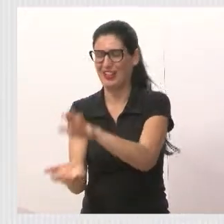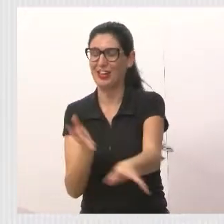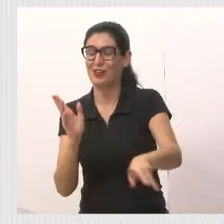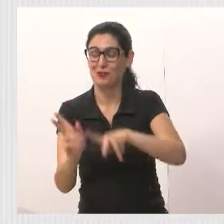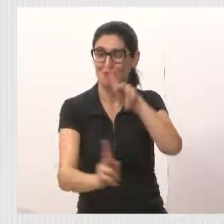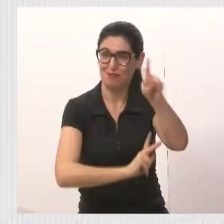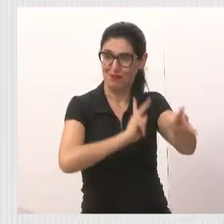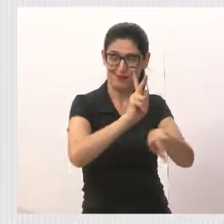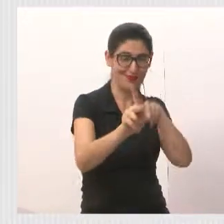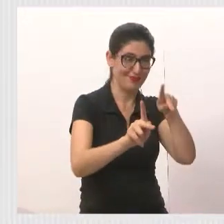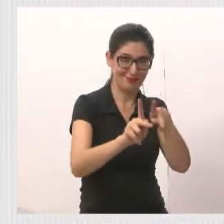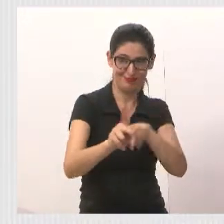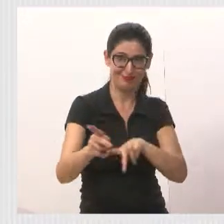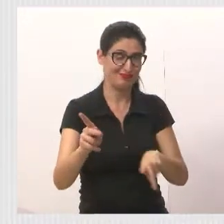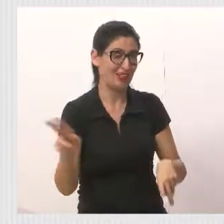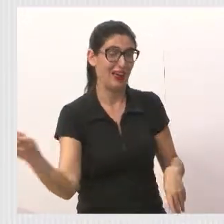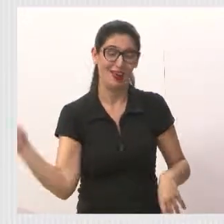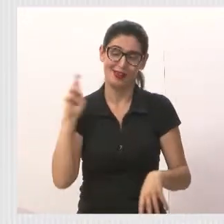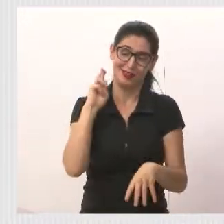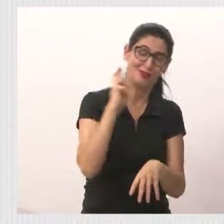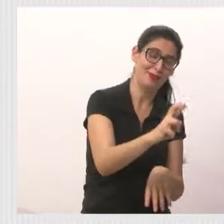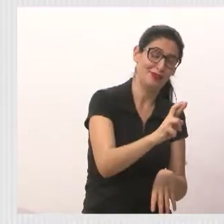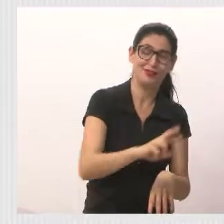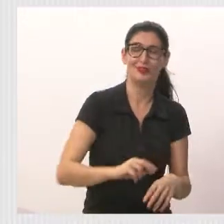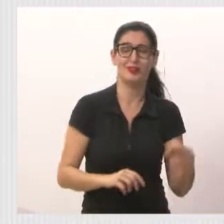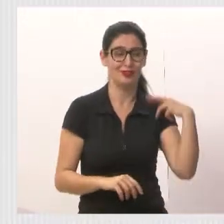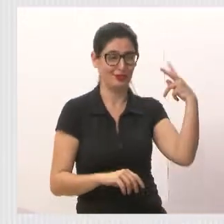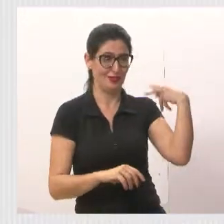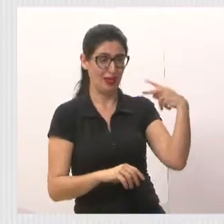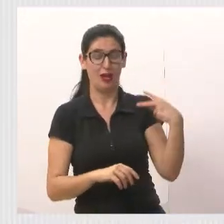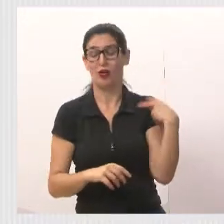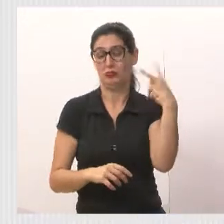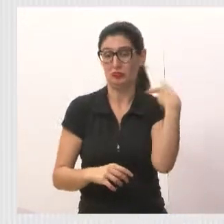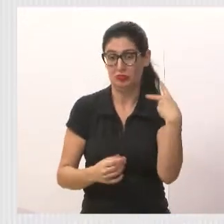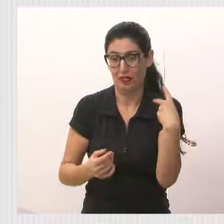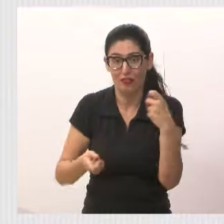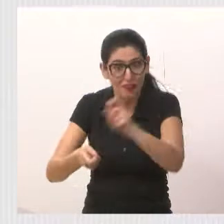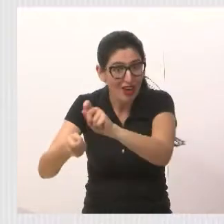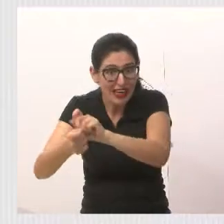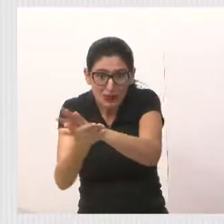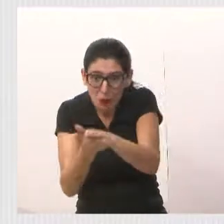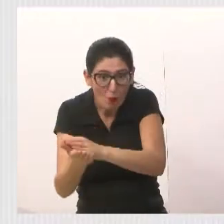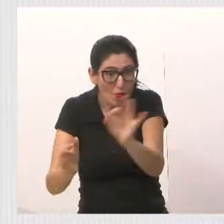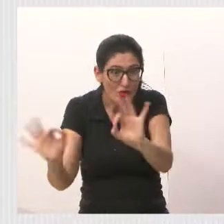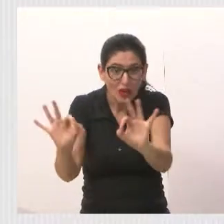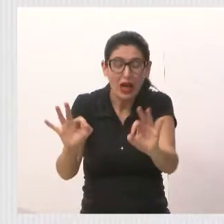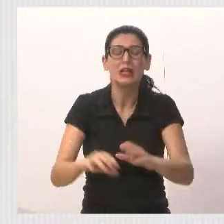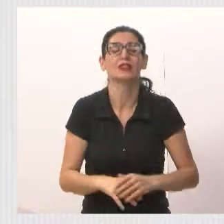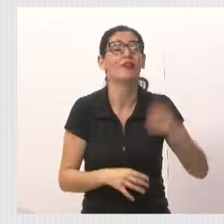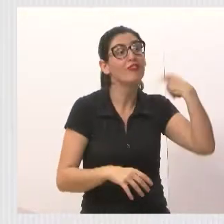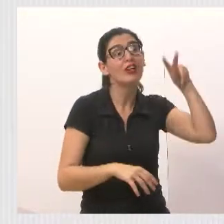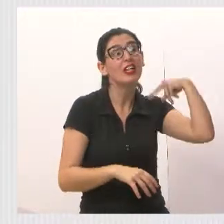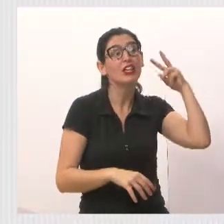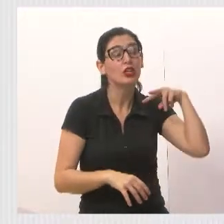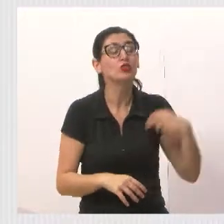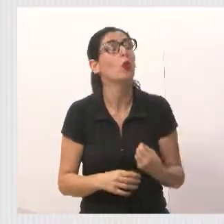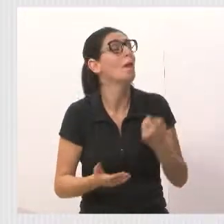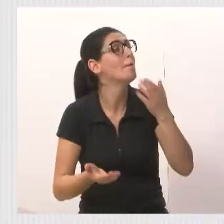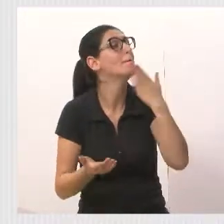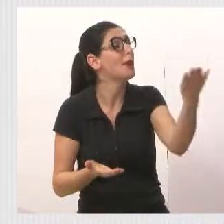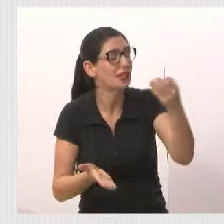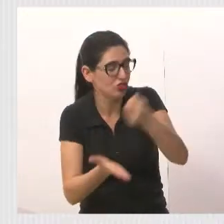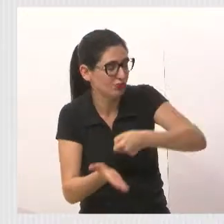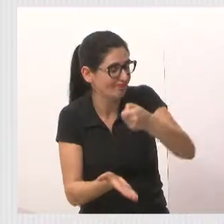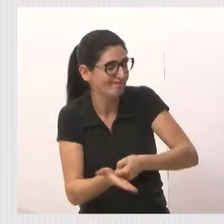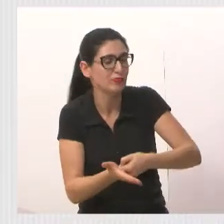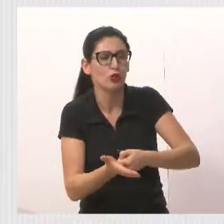as respostas dos gestores públicos. Porque vereador não executa nada. Vereador tem que reivindicar o que a comunidade reivindica, o